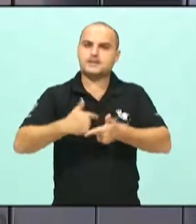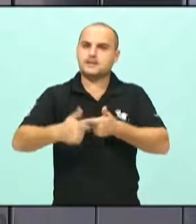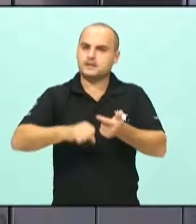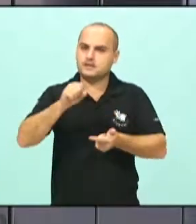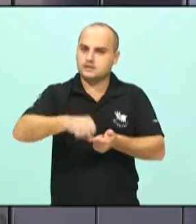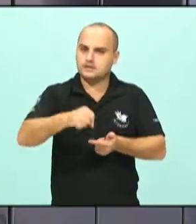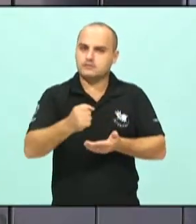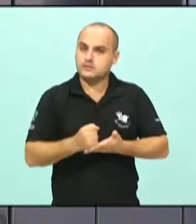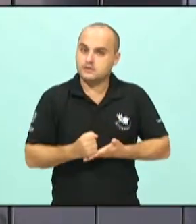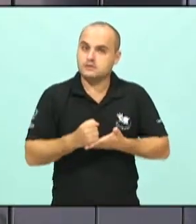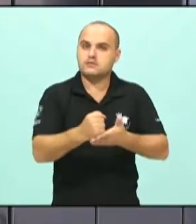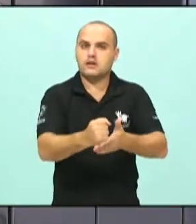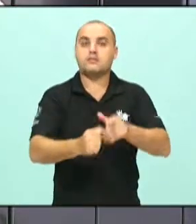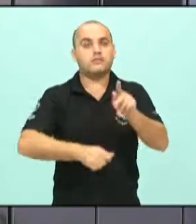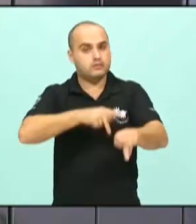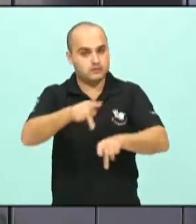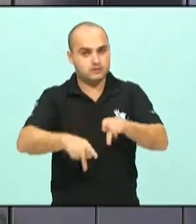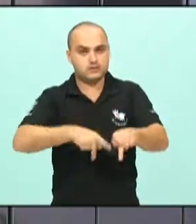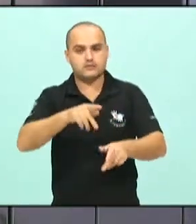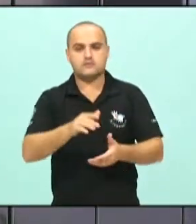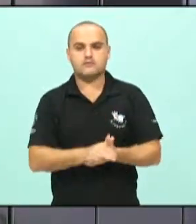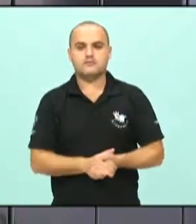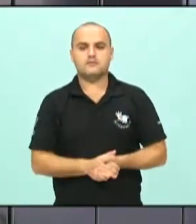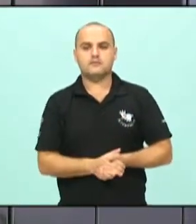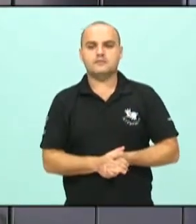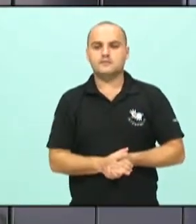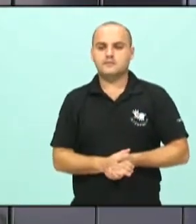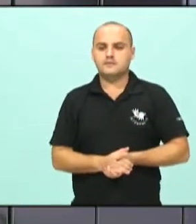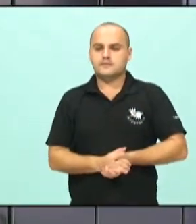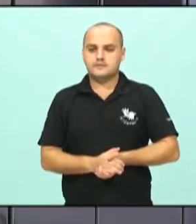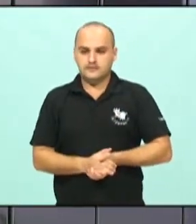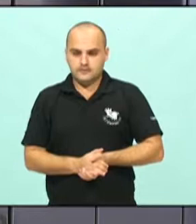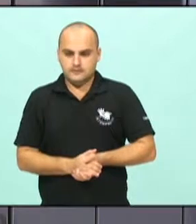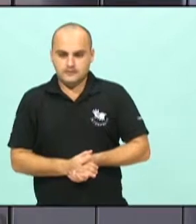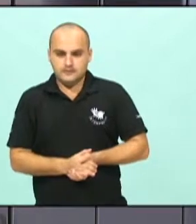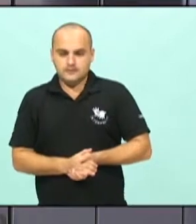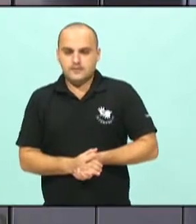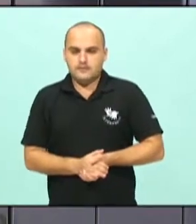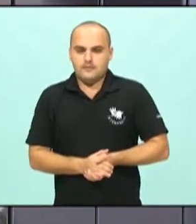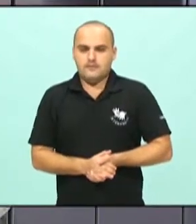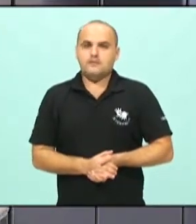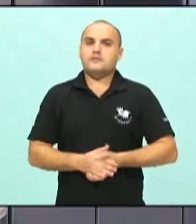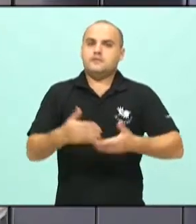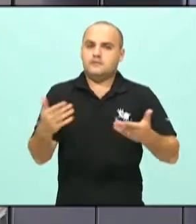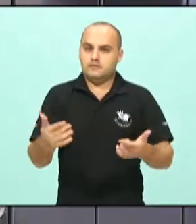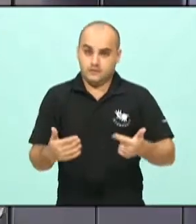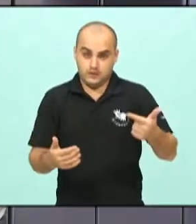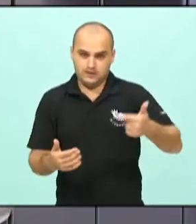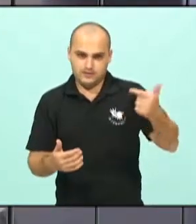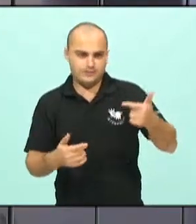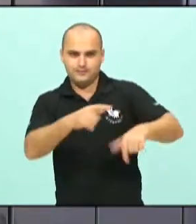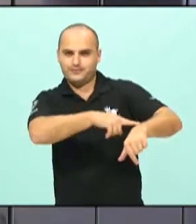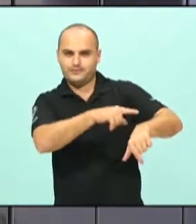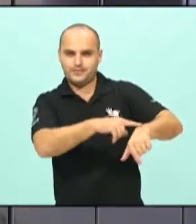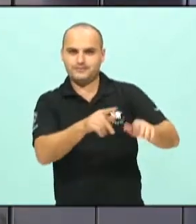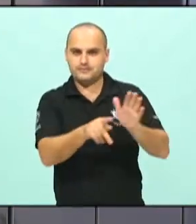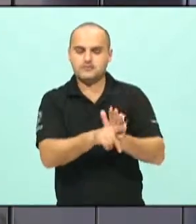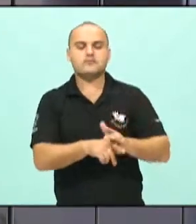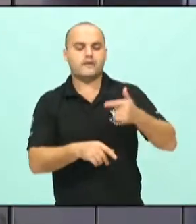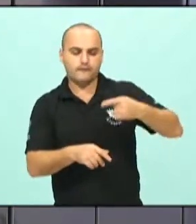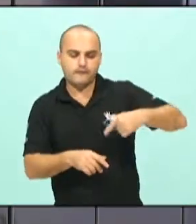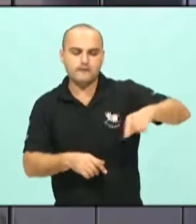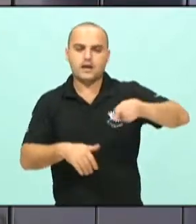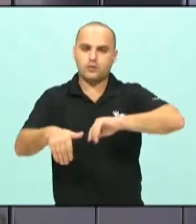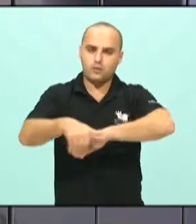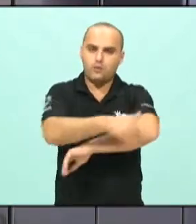população no geral. Então, nessa segunda parte que eu costumo dizer do mandato, a gente tem saído bastante